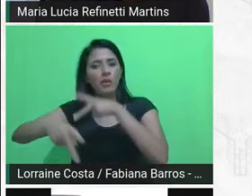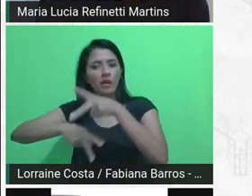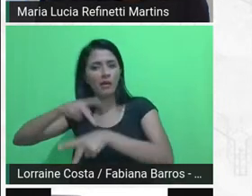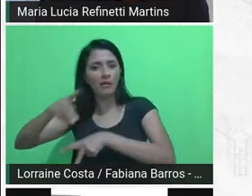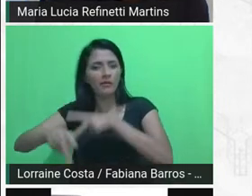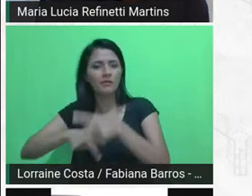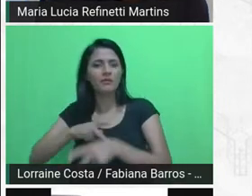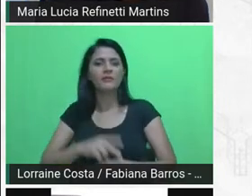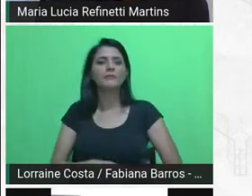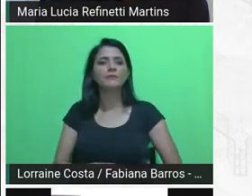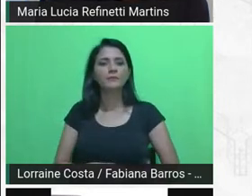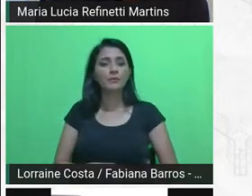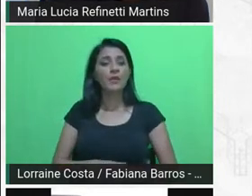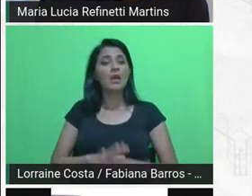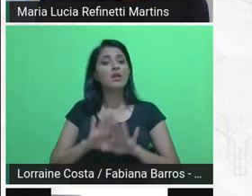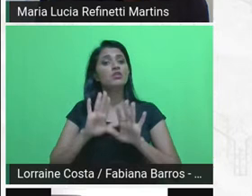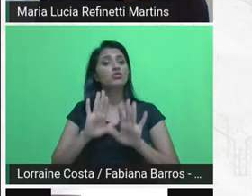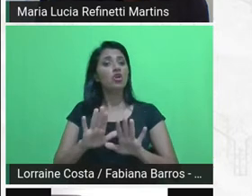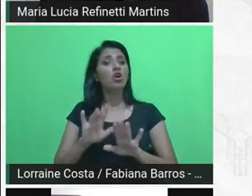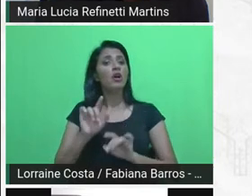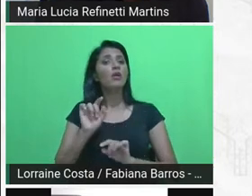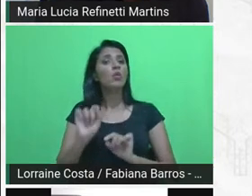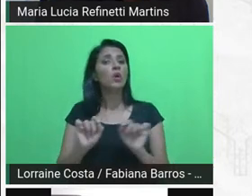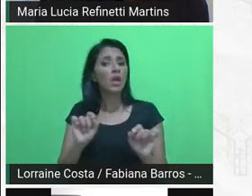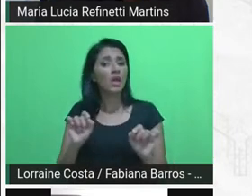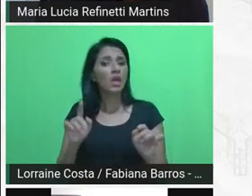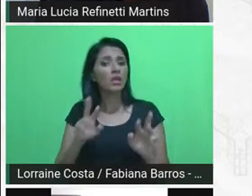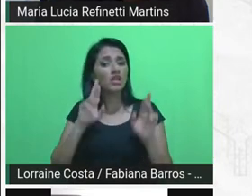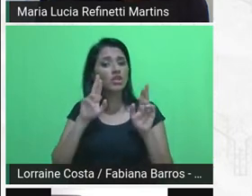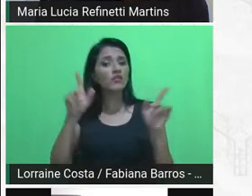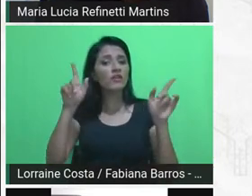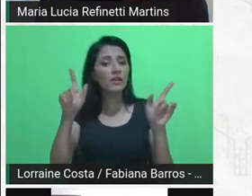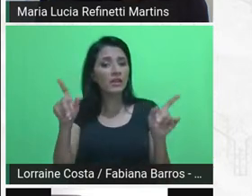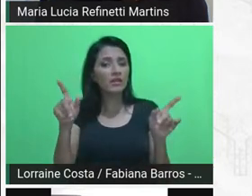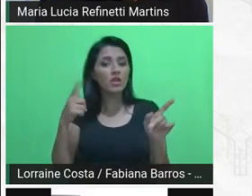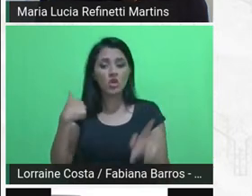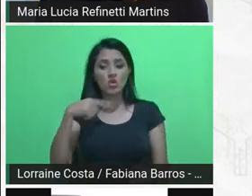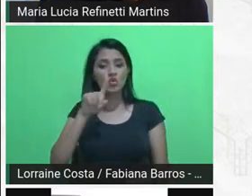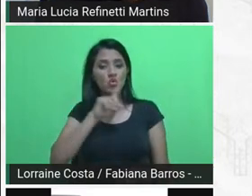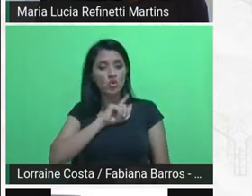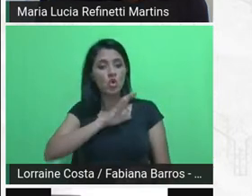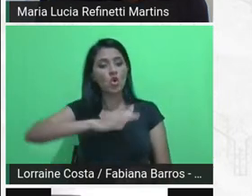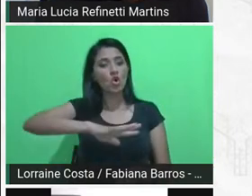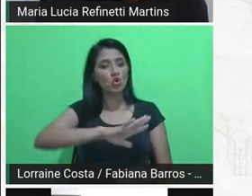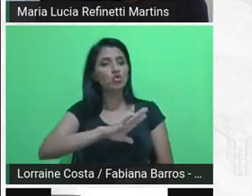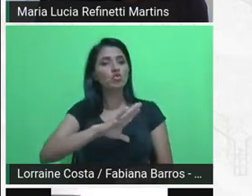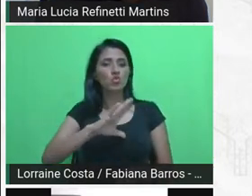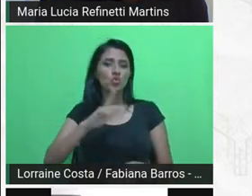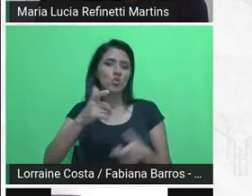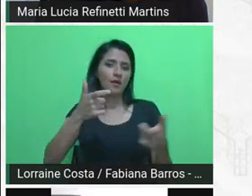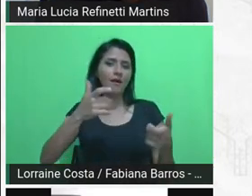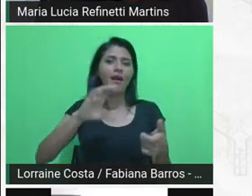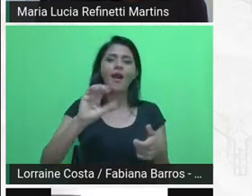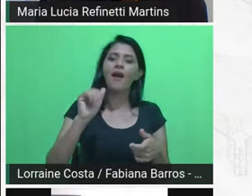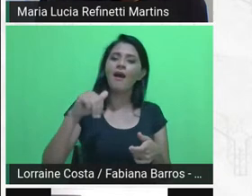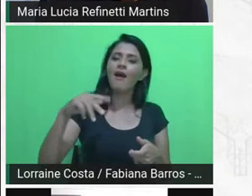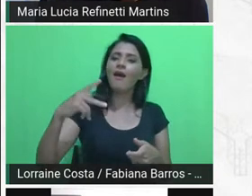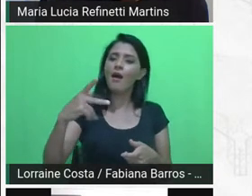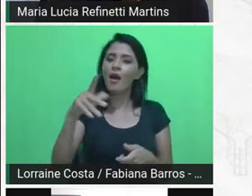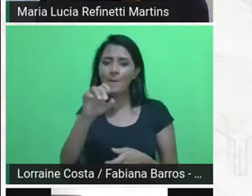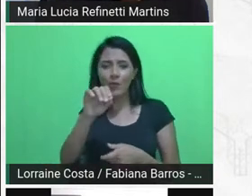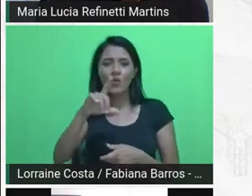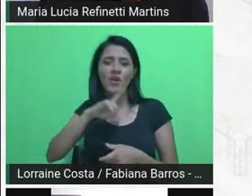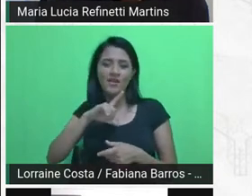só que o nosso campo onde que envolve habitação e cidade,